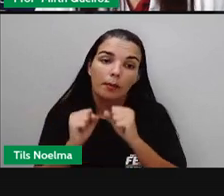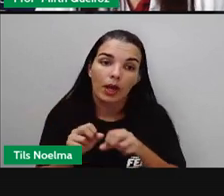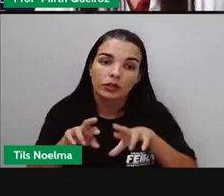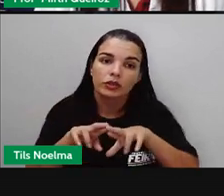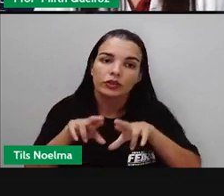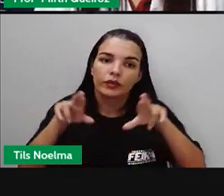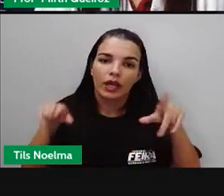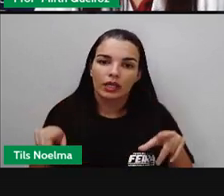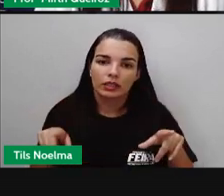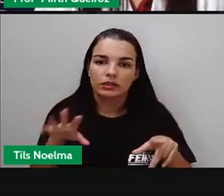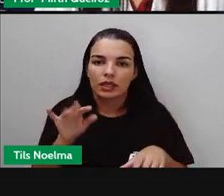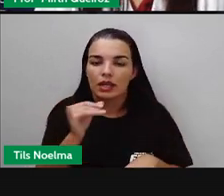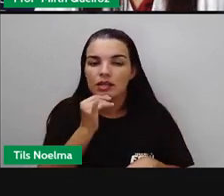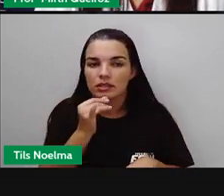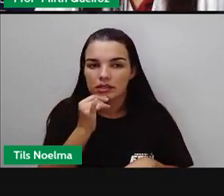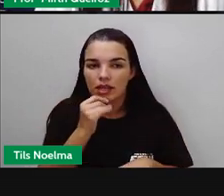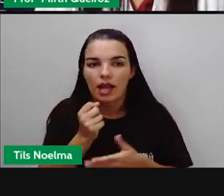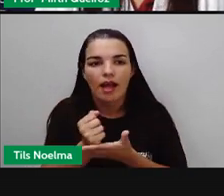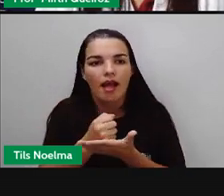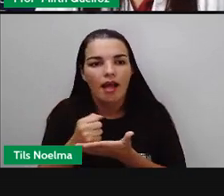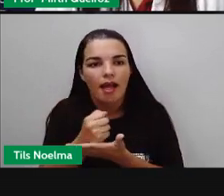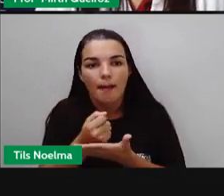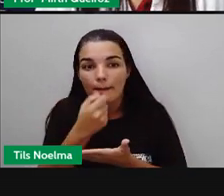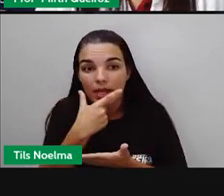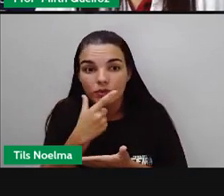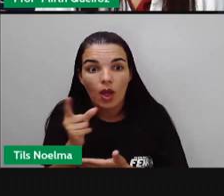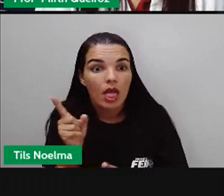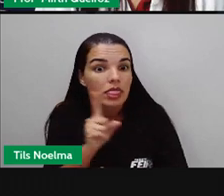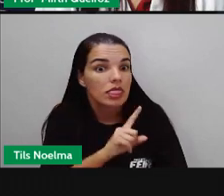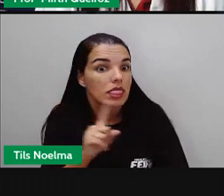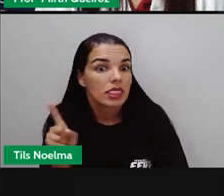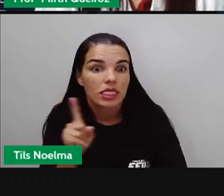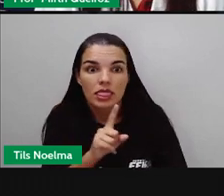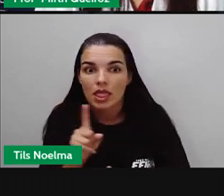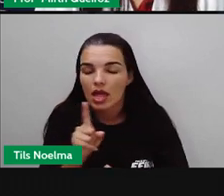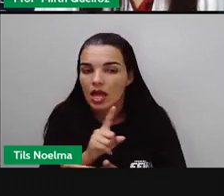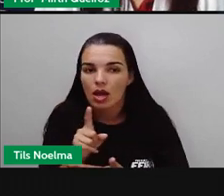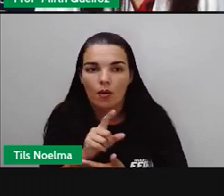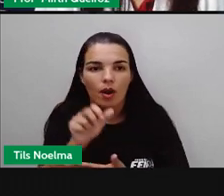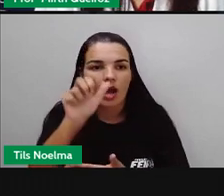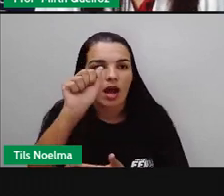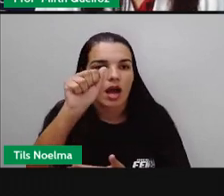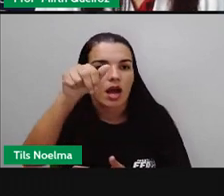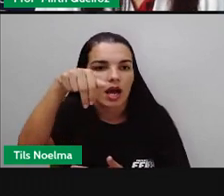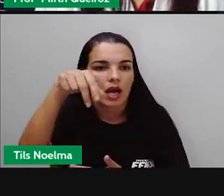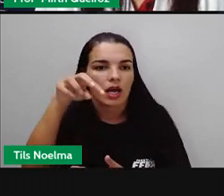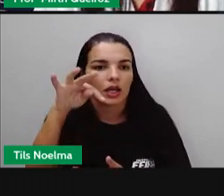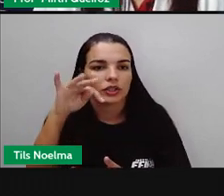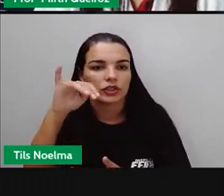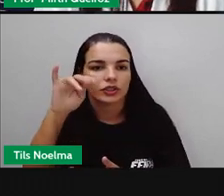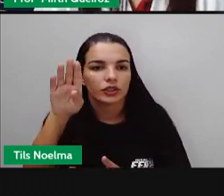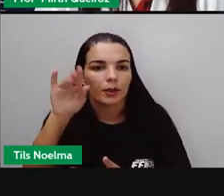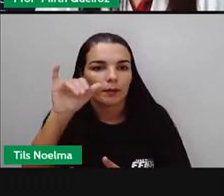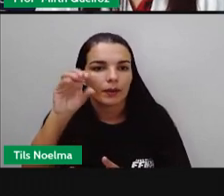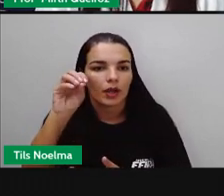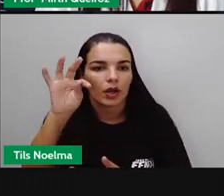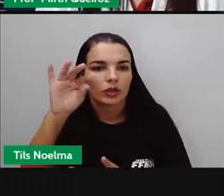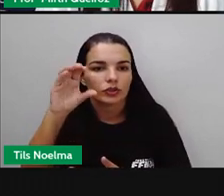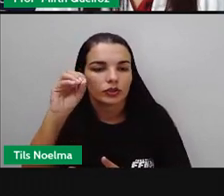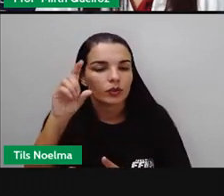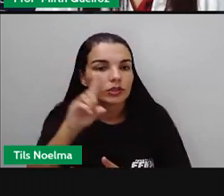diferentes. São tratados com antibióticos? Não, porque nós tratamos com antibióticos, doenças causadas por